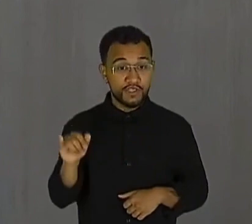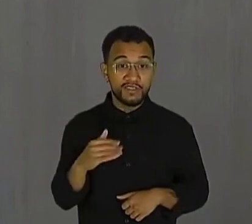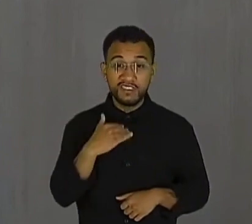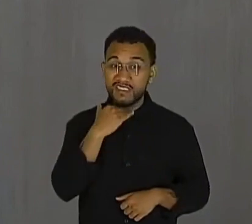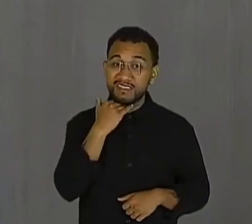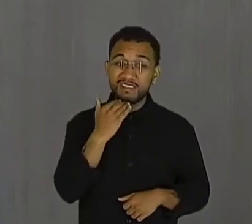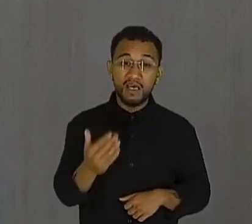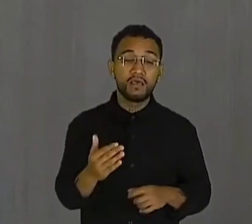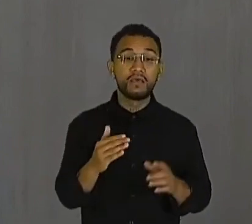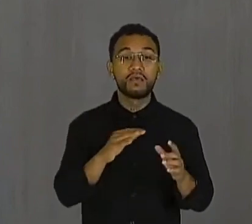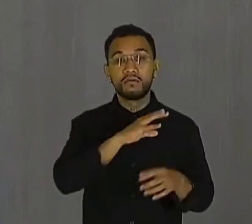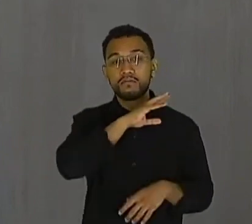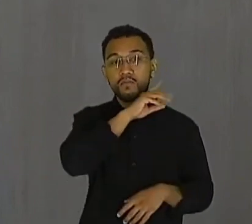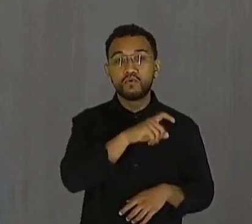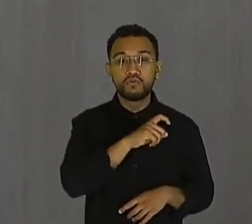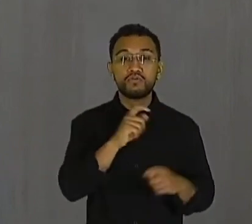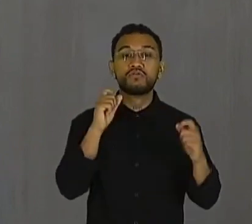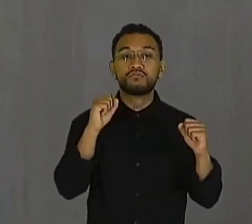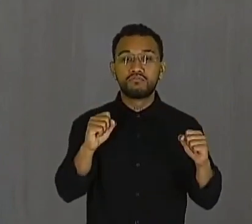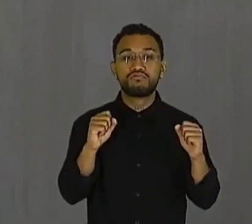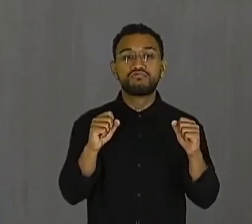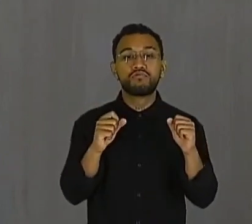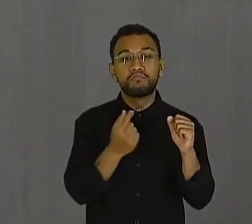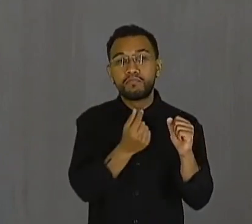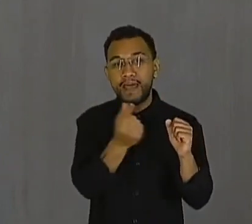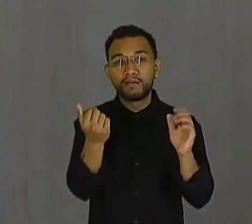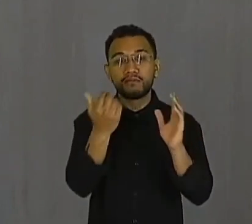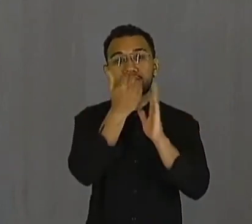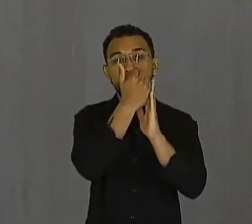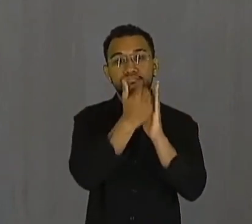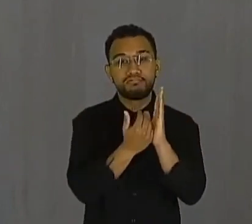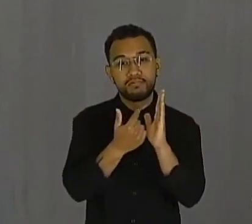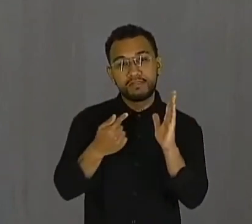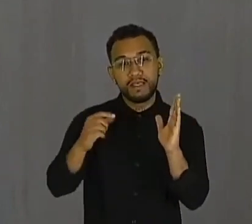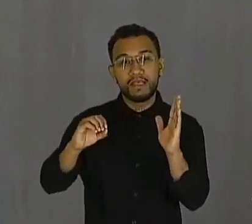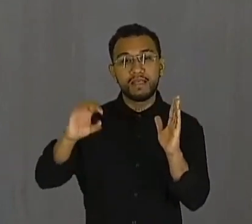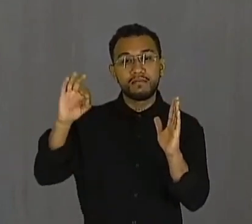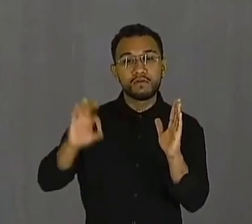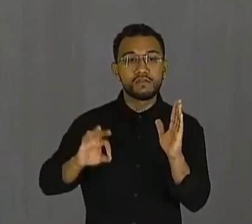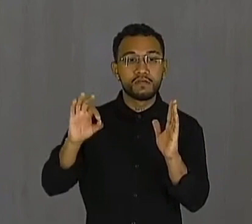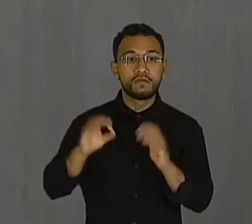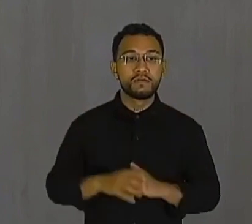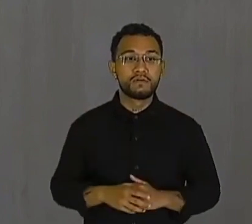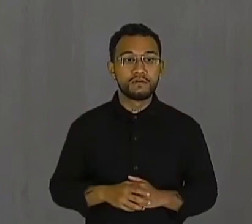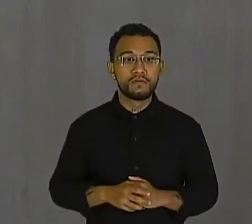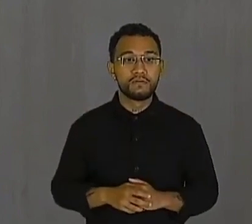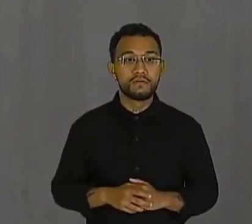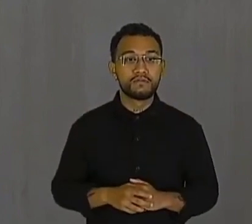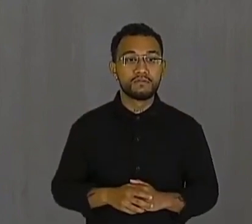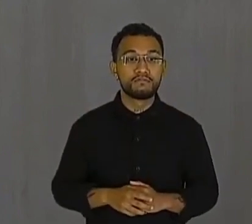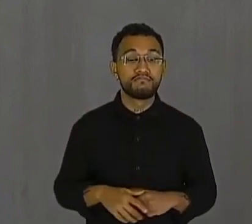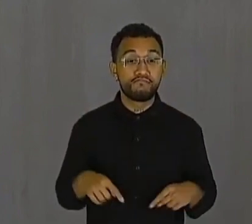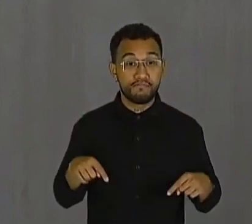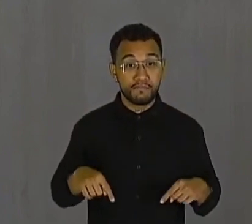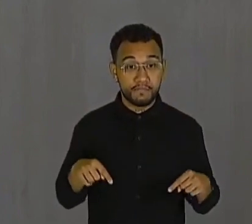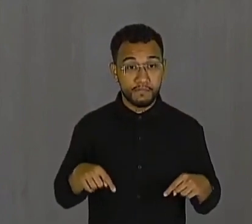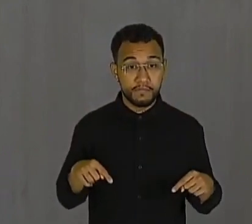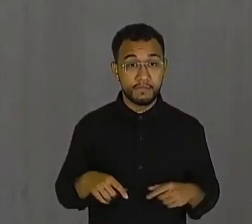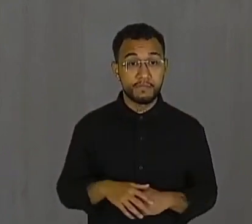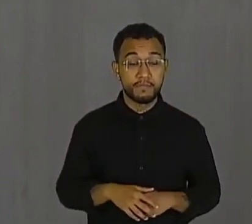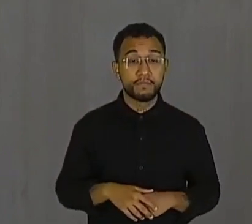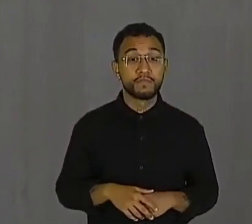é capaz de reduzir algumas mercadorias em até 70%. Aqui nesta casa,